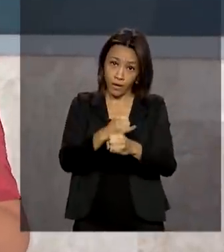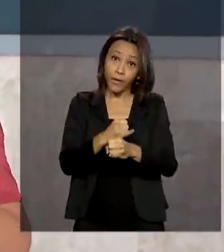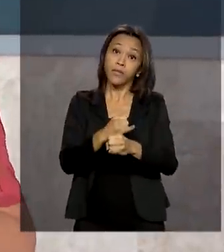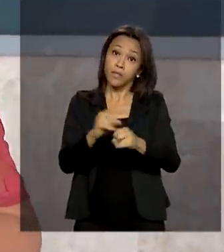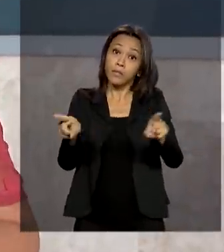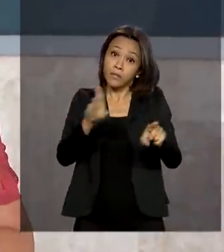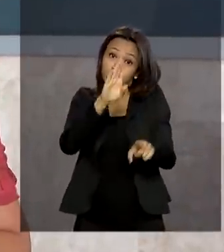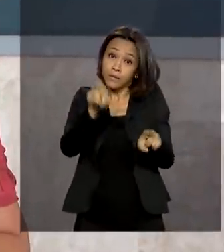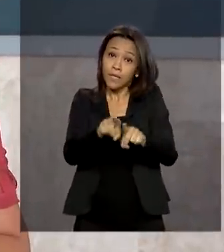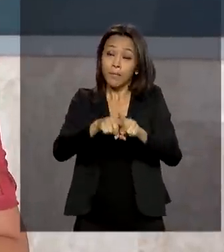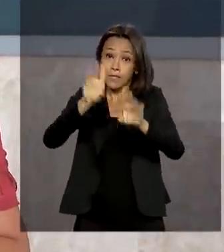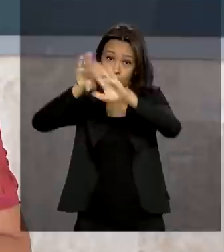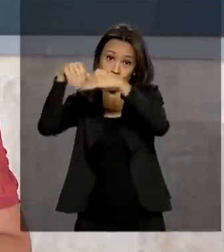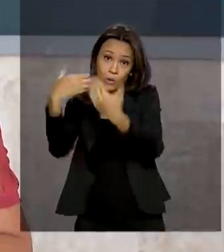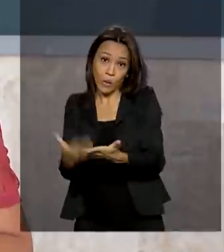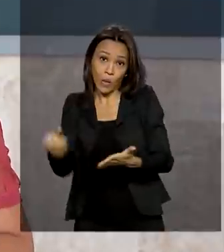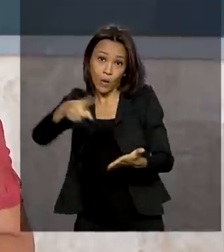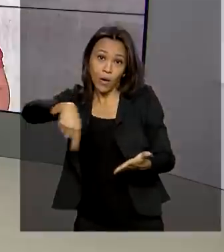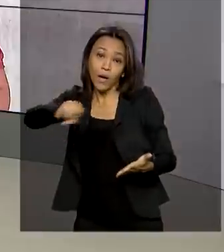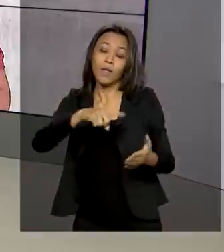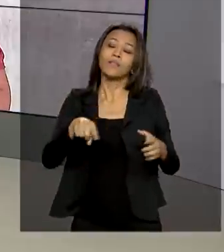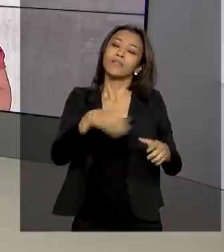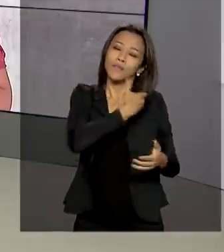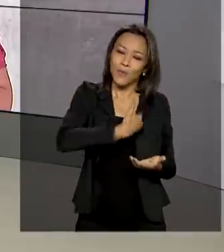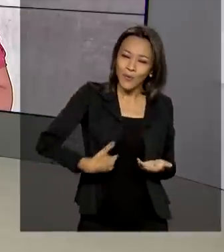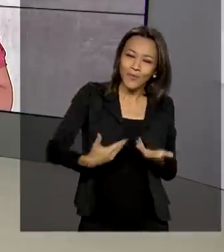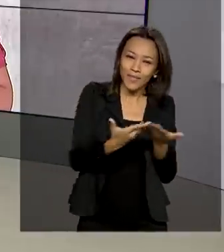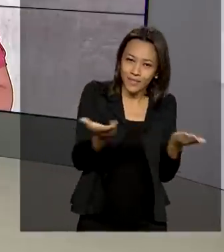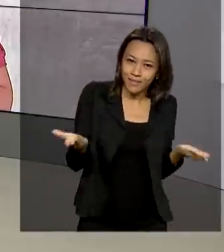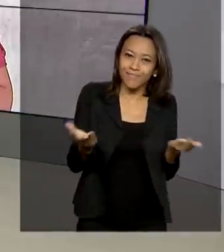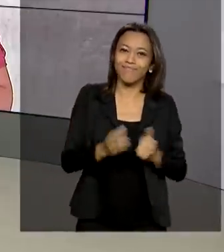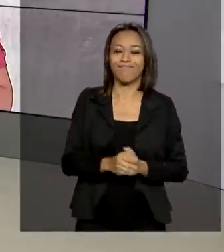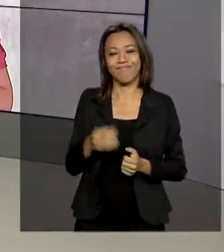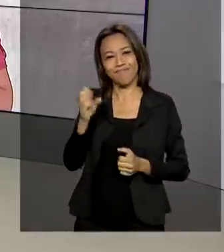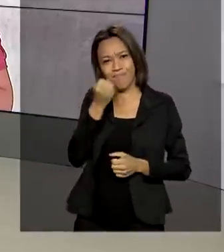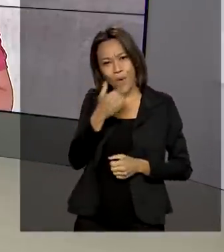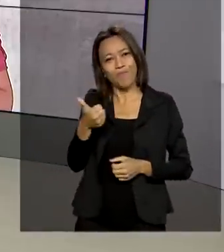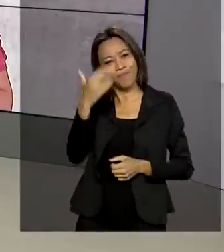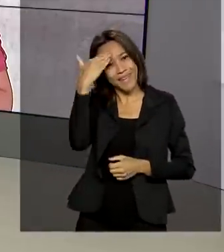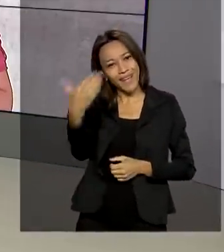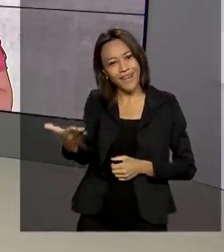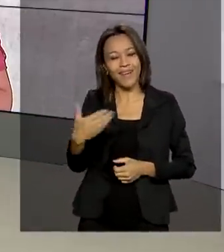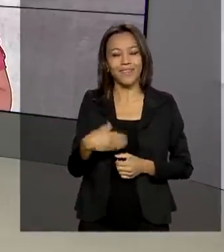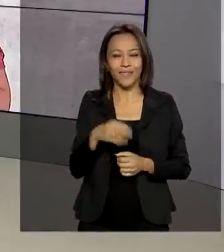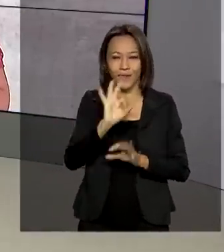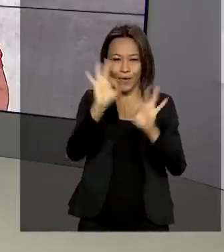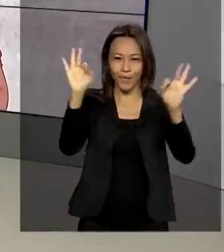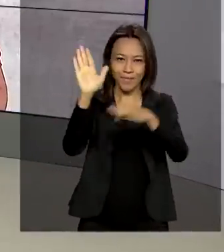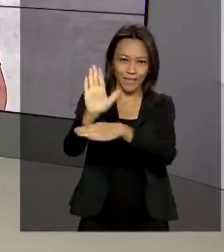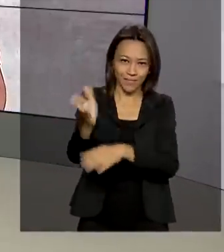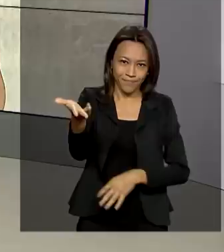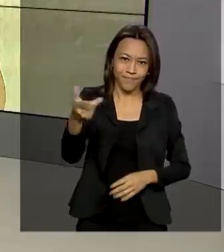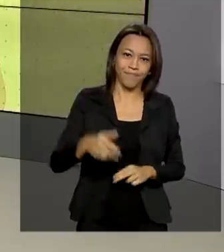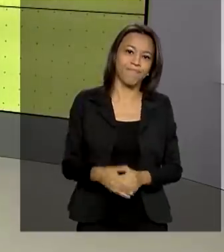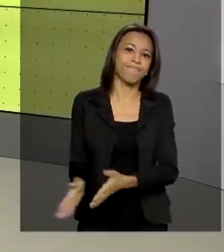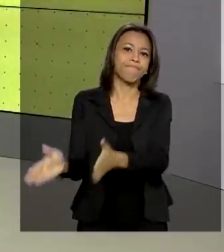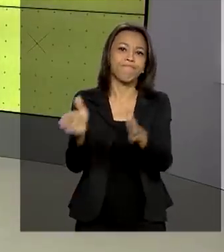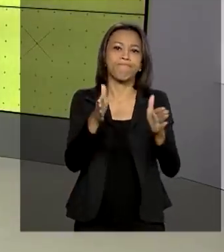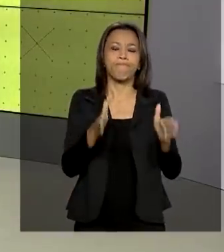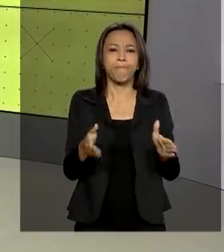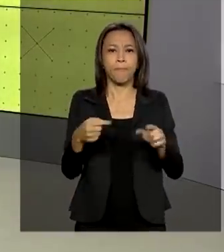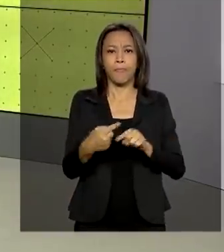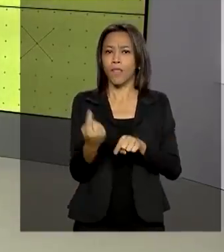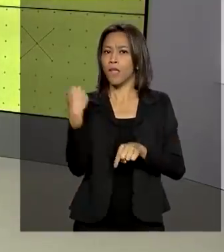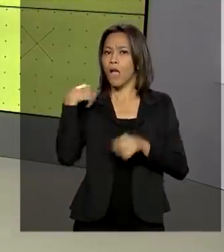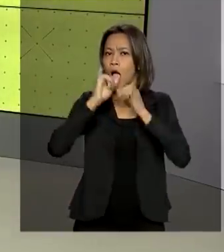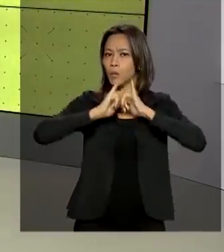escolas e serviços públicos, Roberto. Muito bom, Márcia. Obrigado pelas suas informações. Uma ótima tarde. E os anúncios da